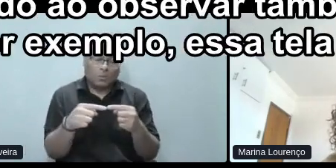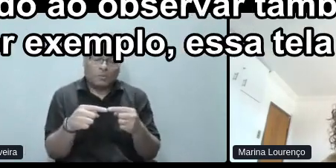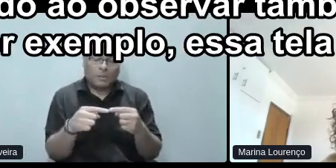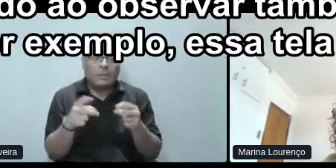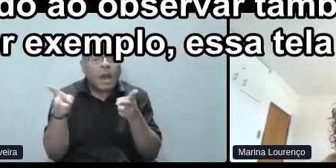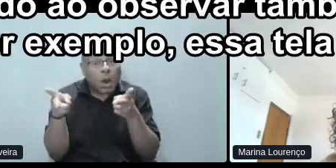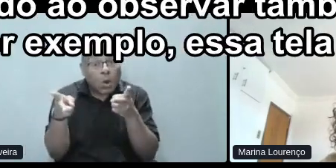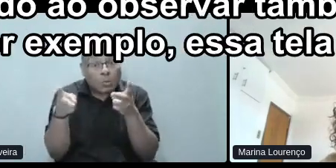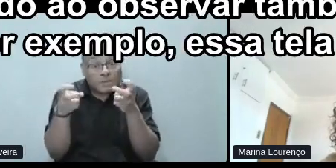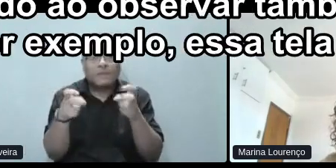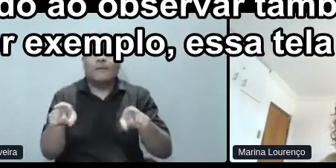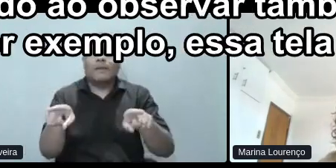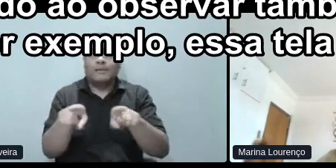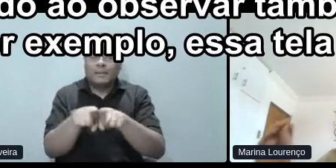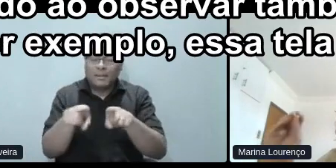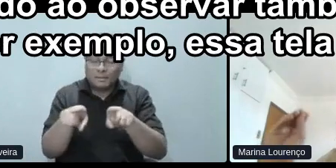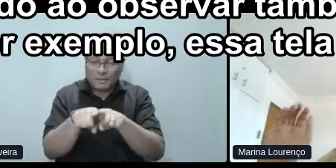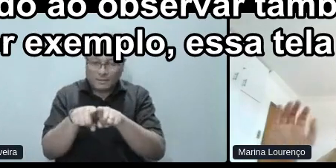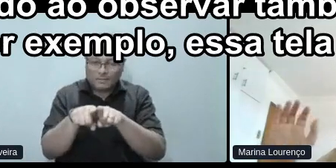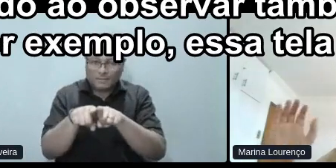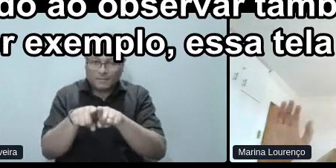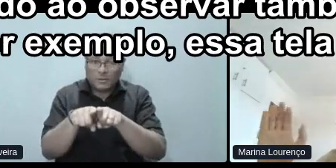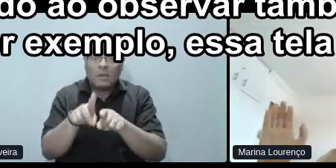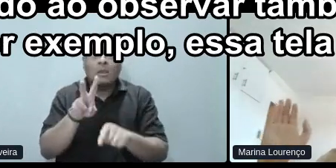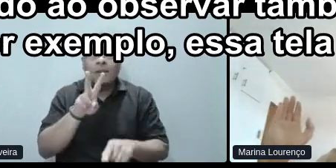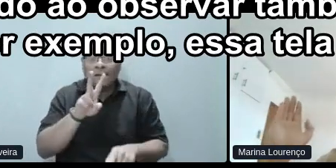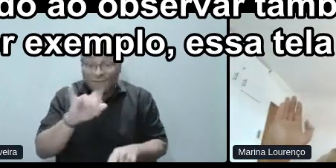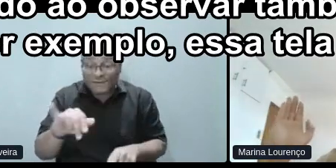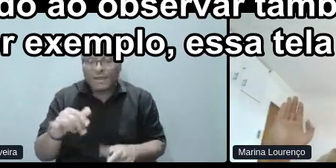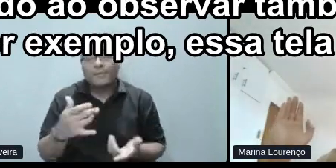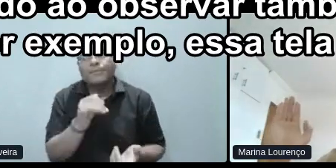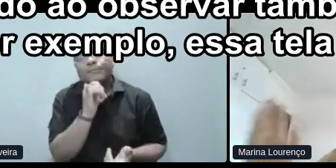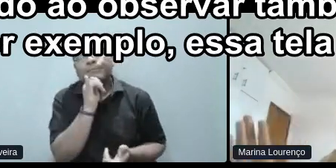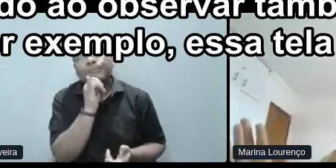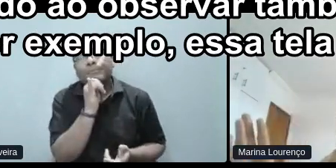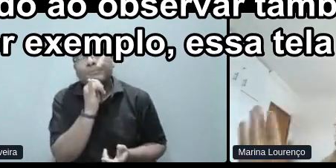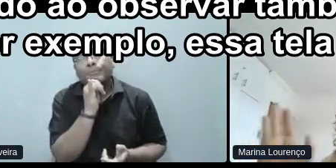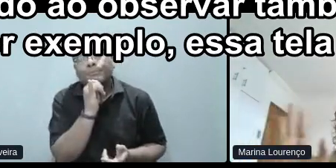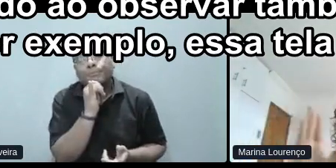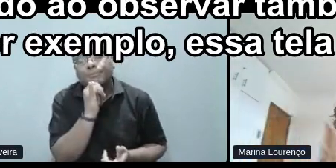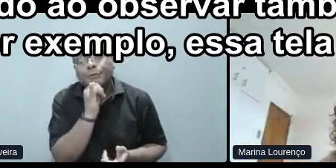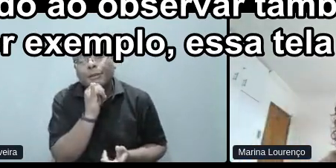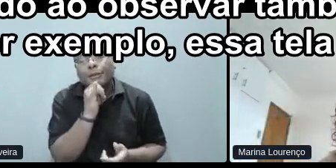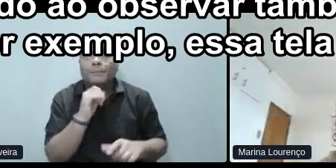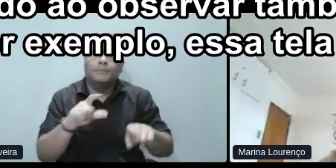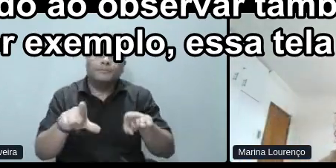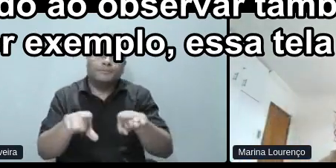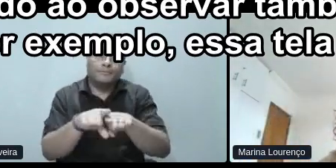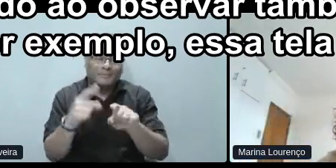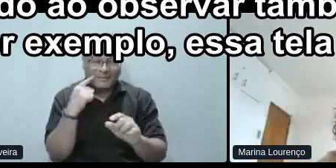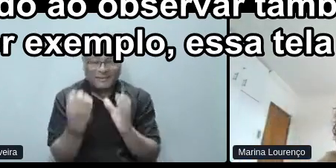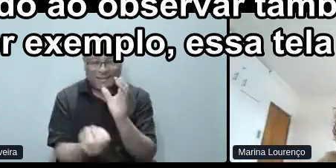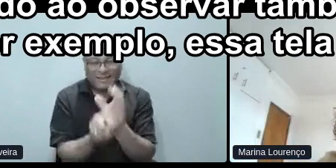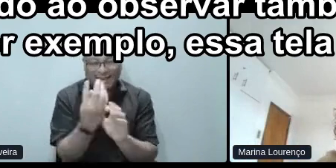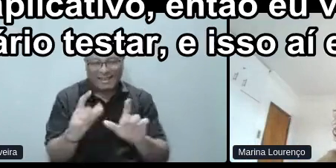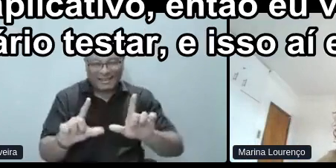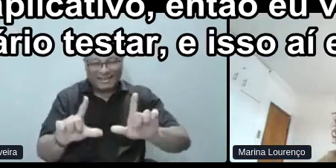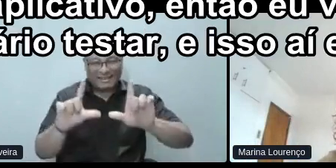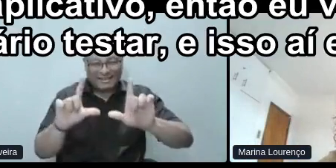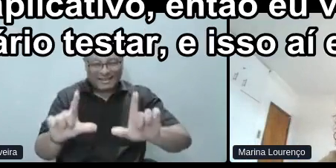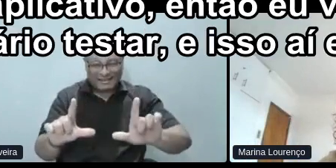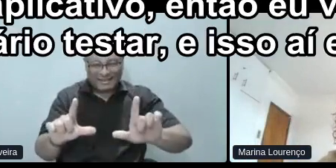observar também. Então, você vai, por exemplo, essa, a tela que eu criei, é esse